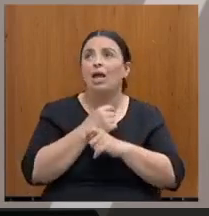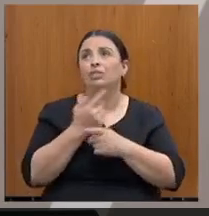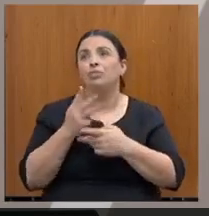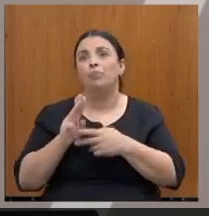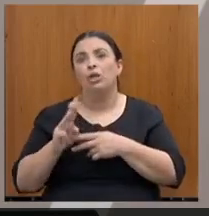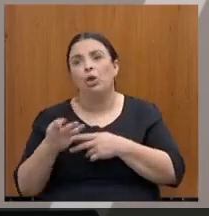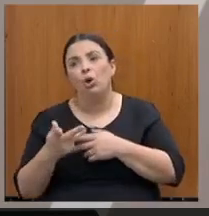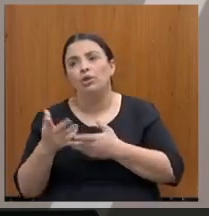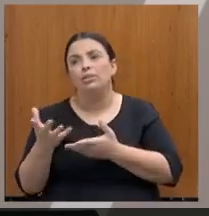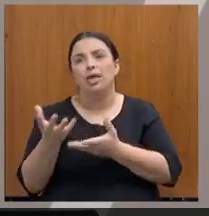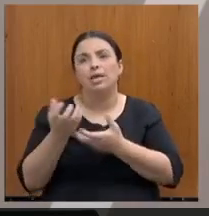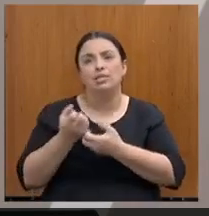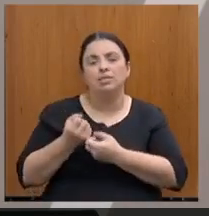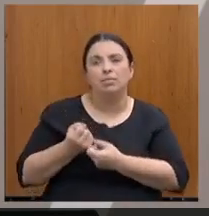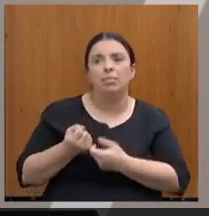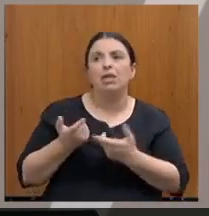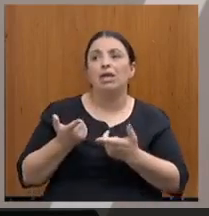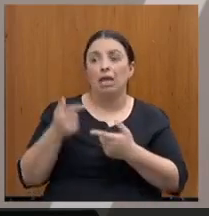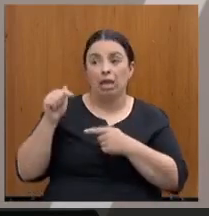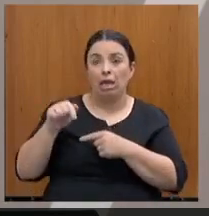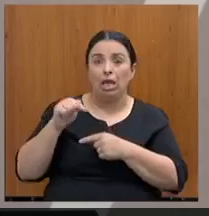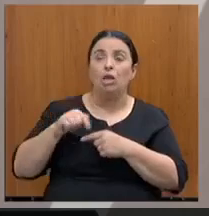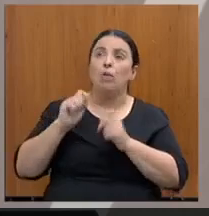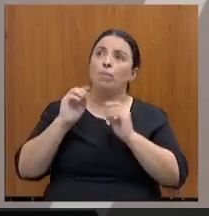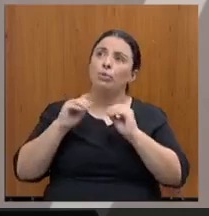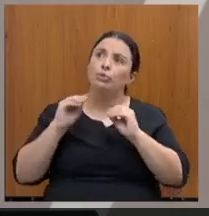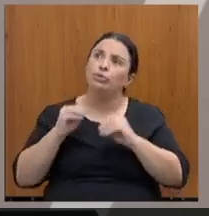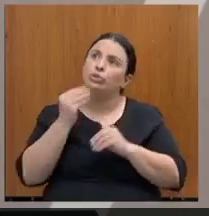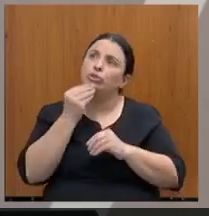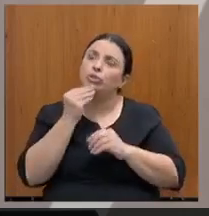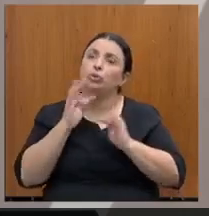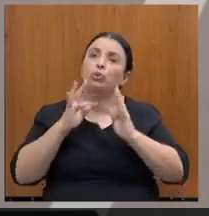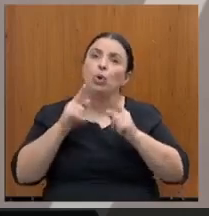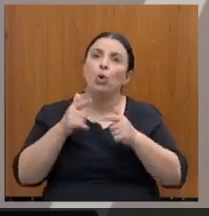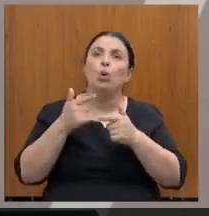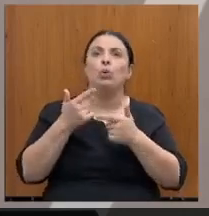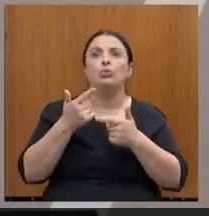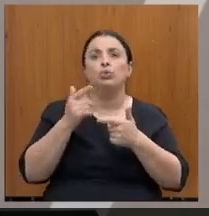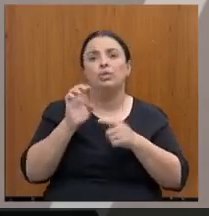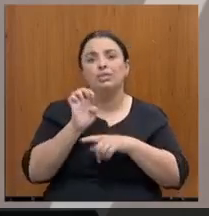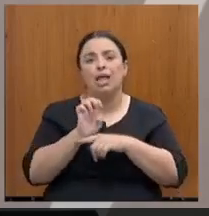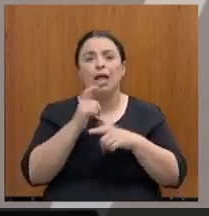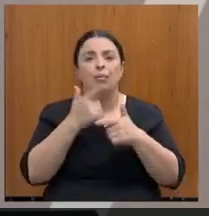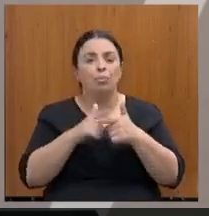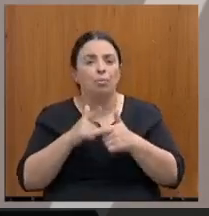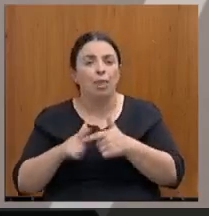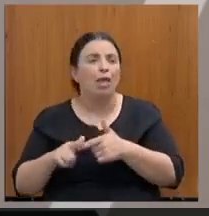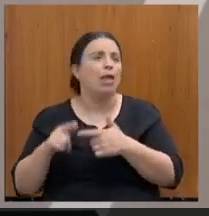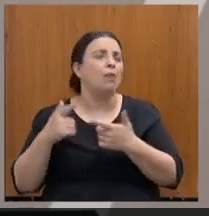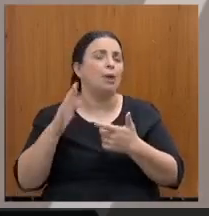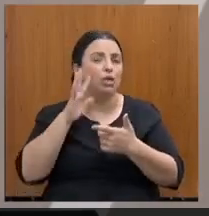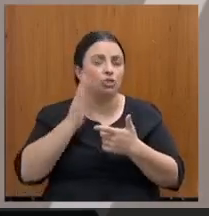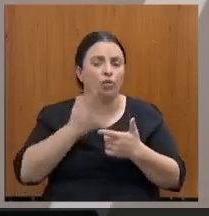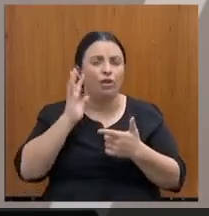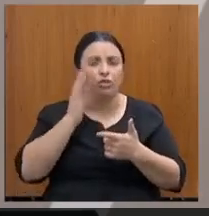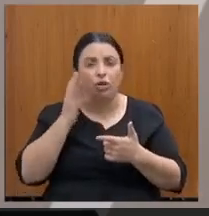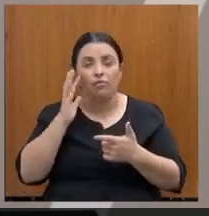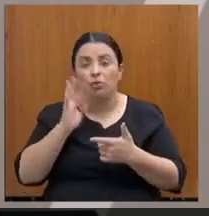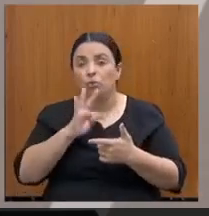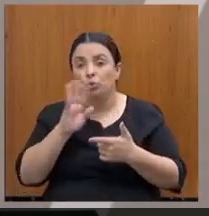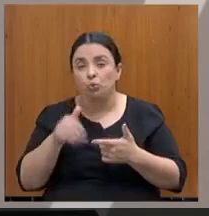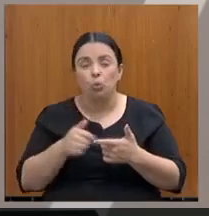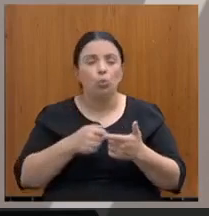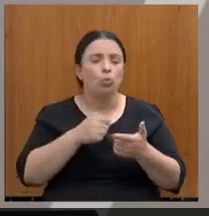para resolver todos os problemas do Estado, reconstruir o Estado, reconstruir estradas e nunca mais ouvi